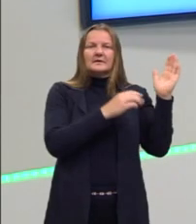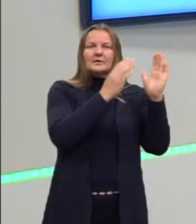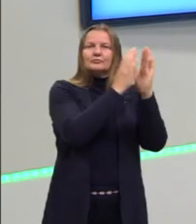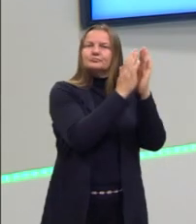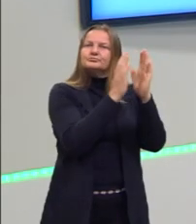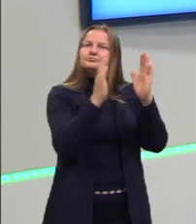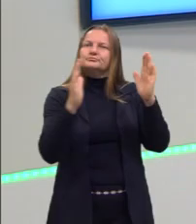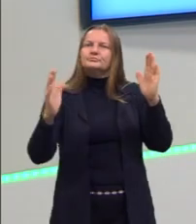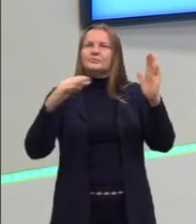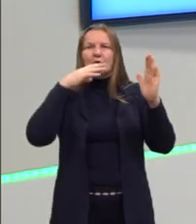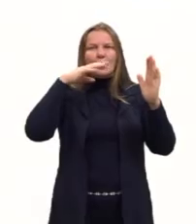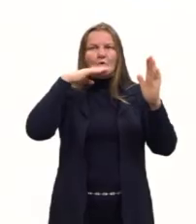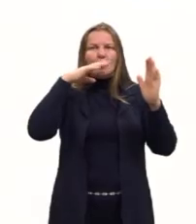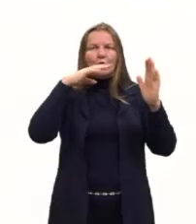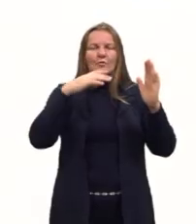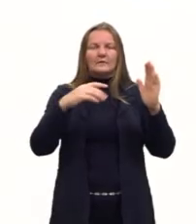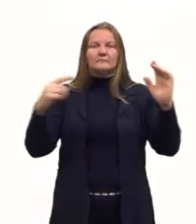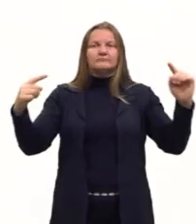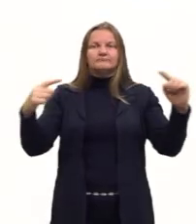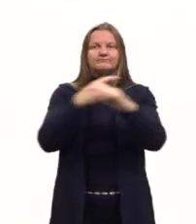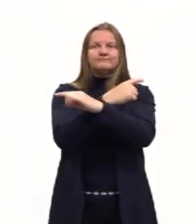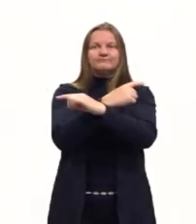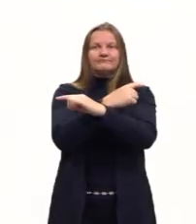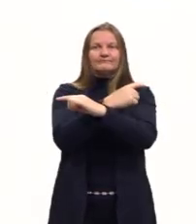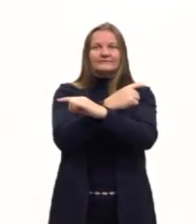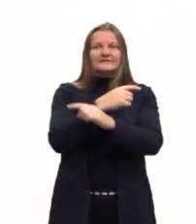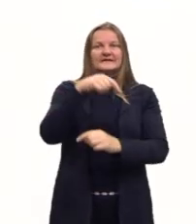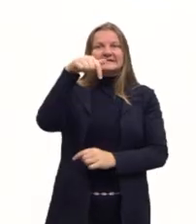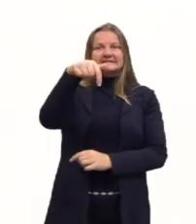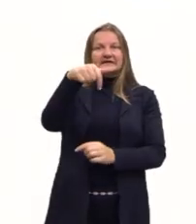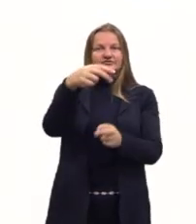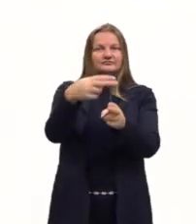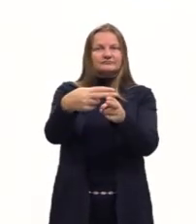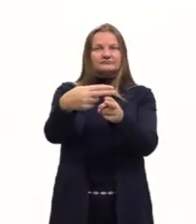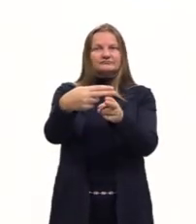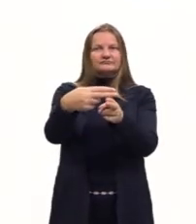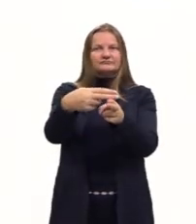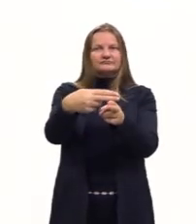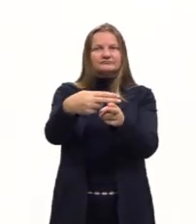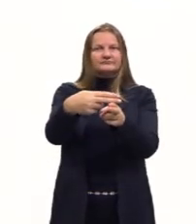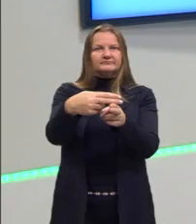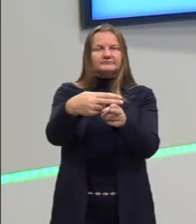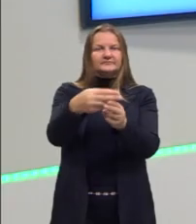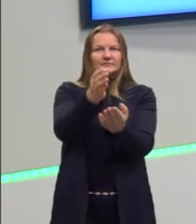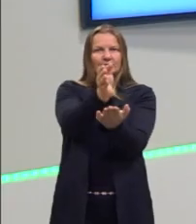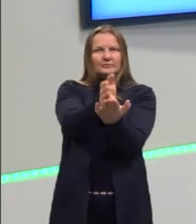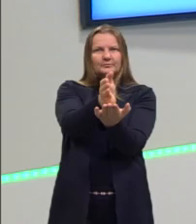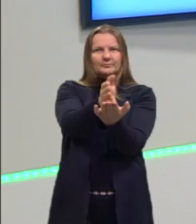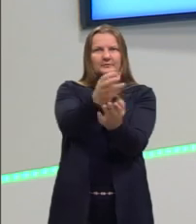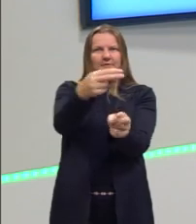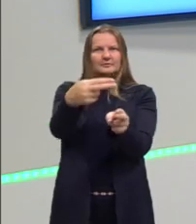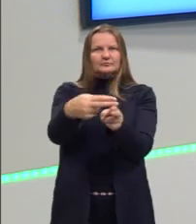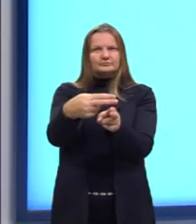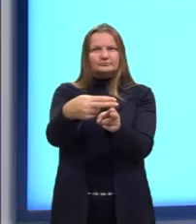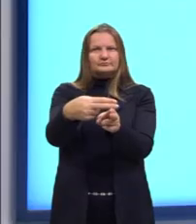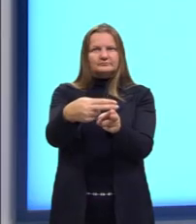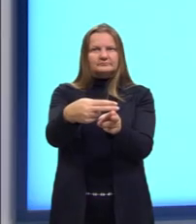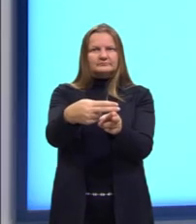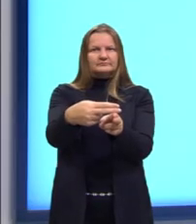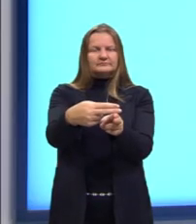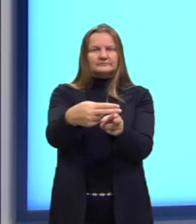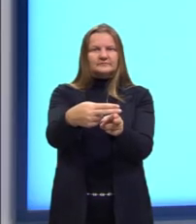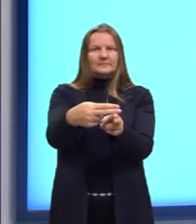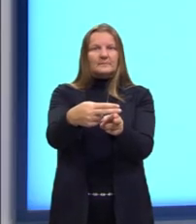oposto um do outro. O 7 sempre vai ser neutro. O meio dele sempre vai ser neutro.